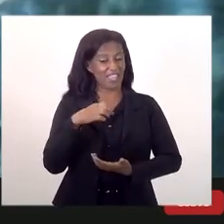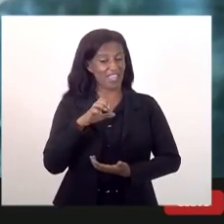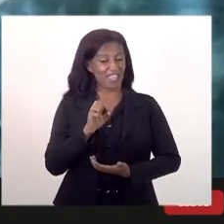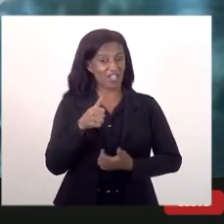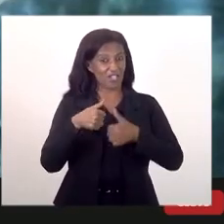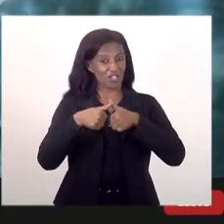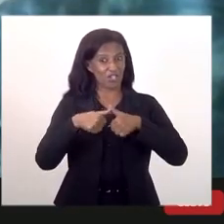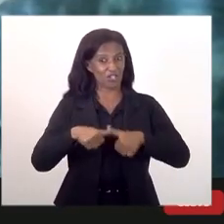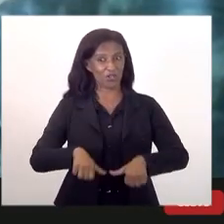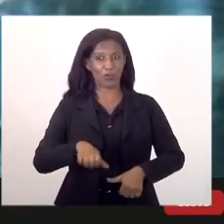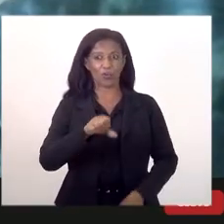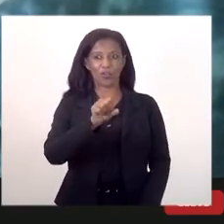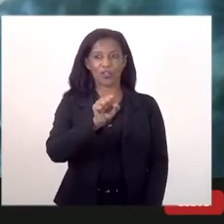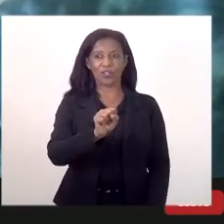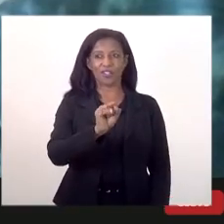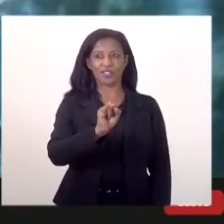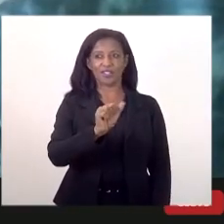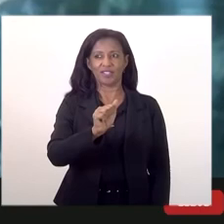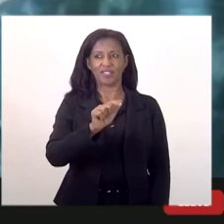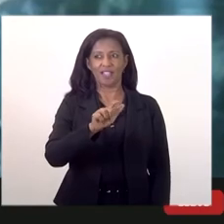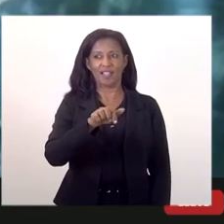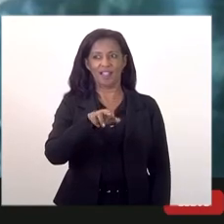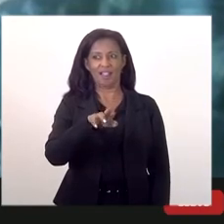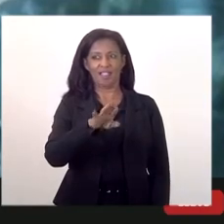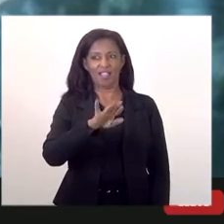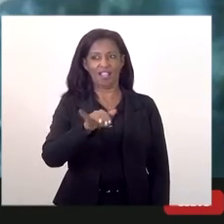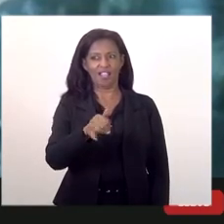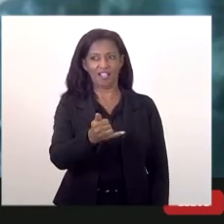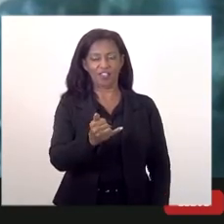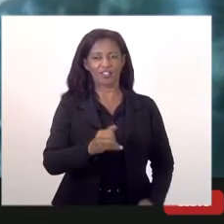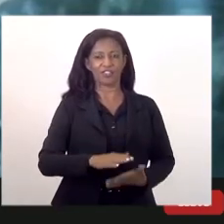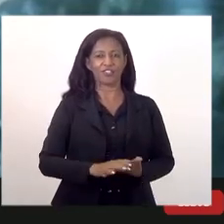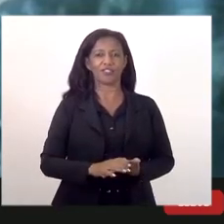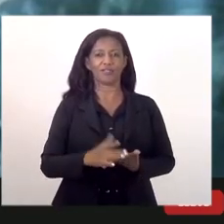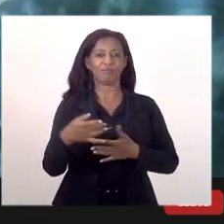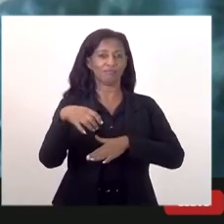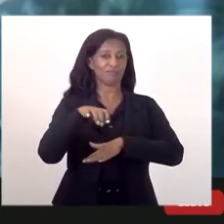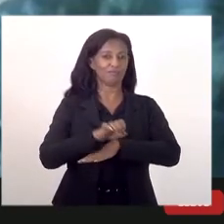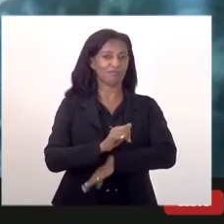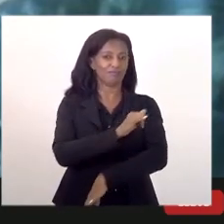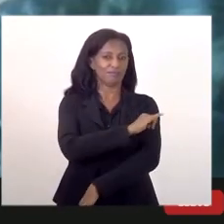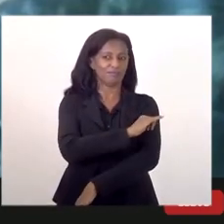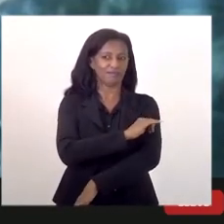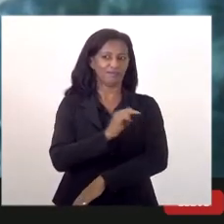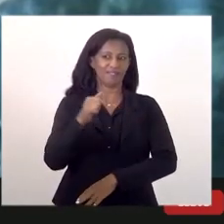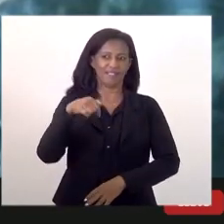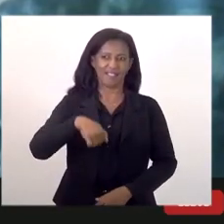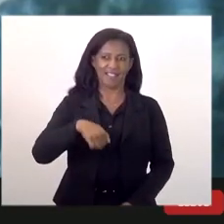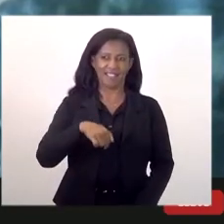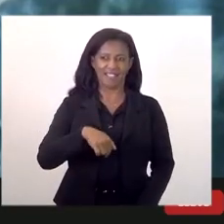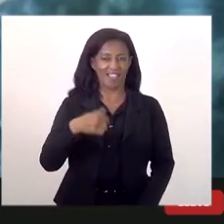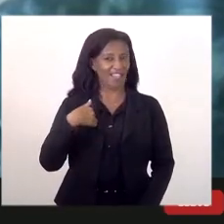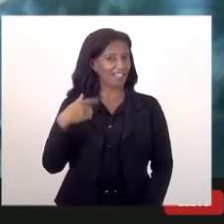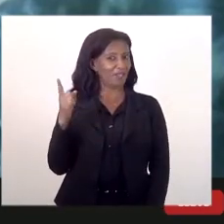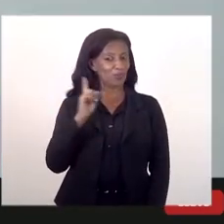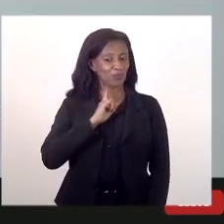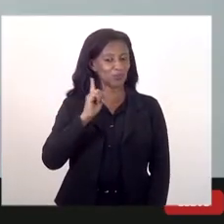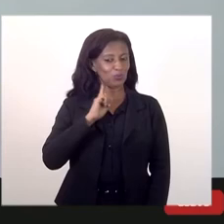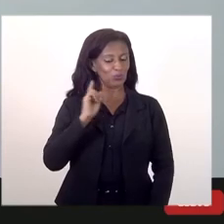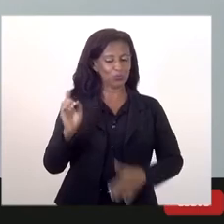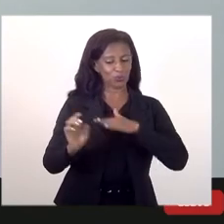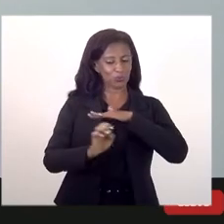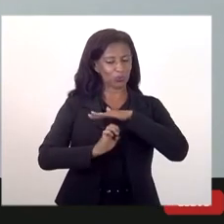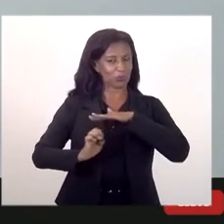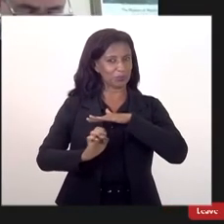CIA Sociedade dos Engenheiros Arquitetos do Estado do Rio de Janeiro portanto aqui eu não sou empresária eu sou